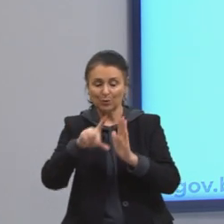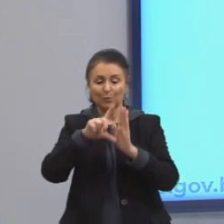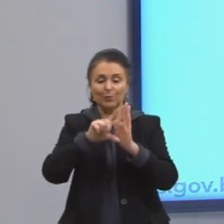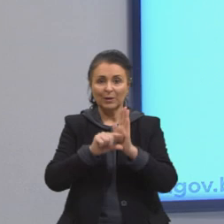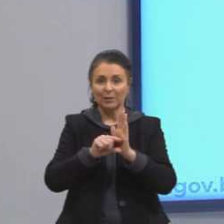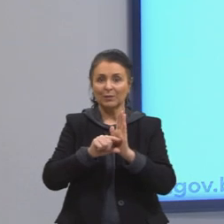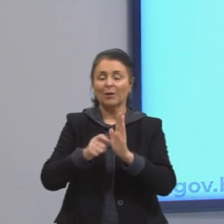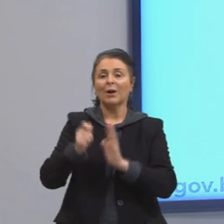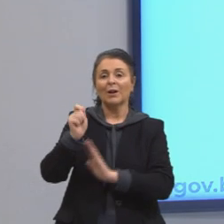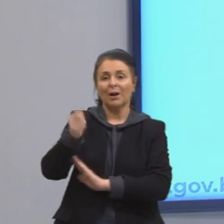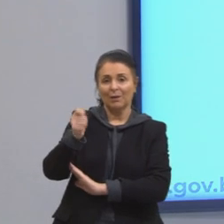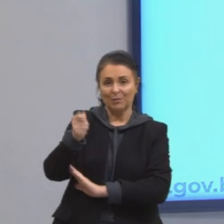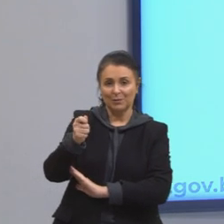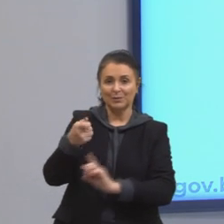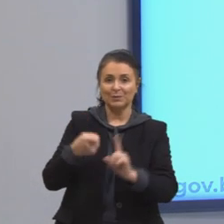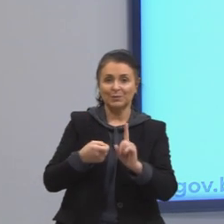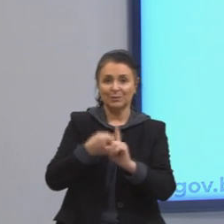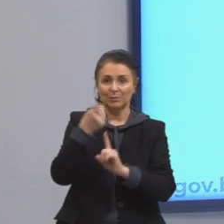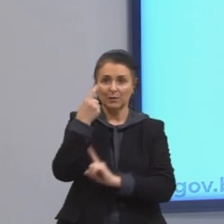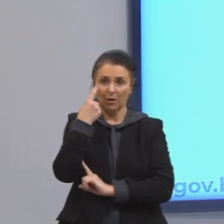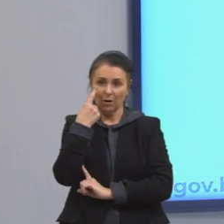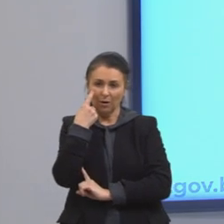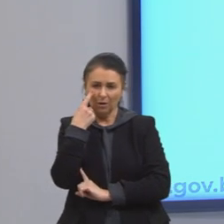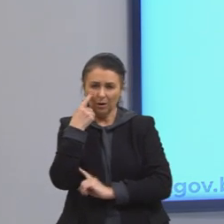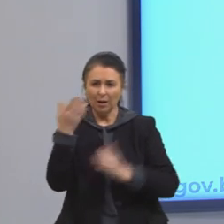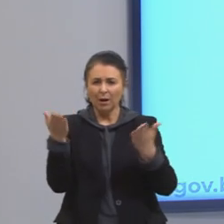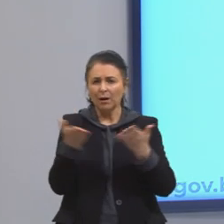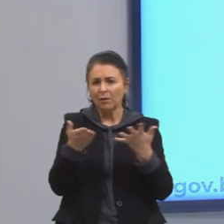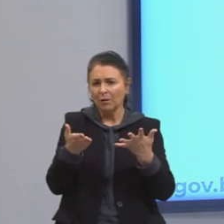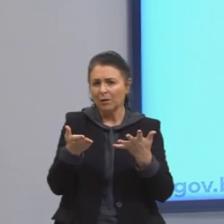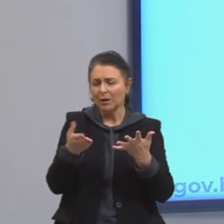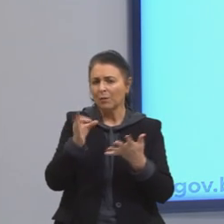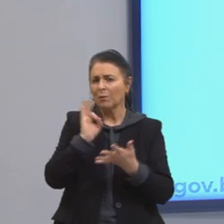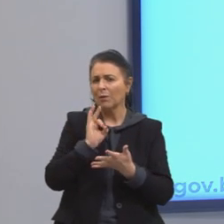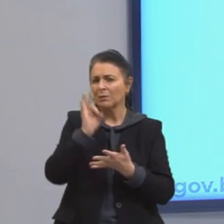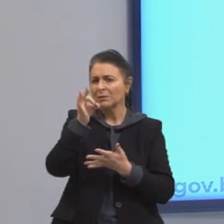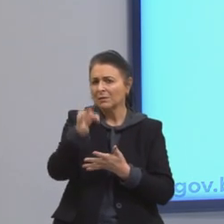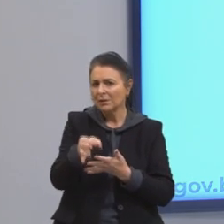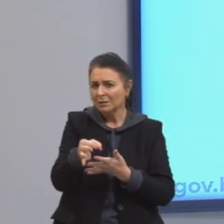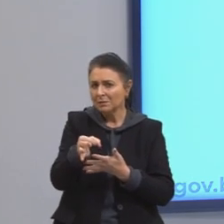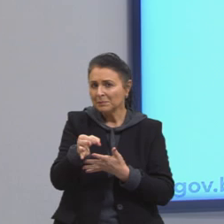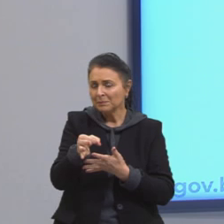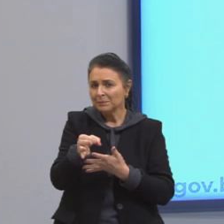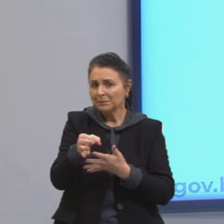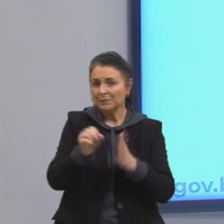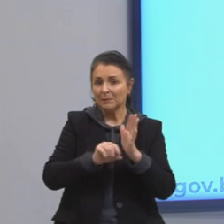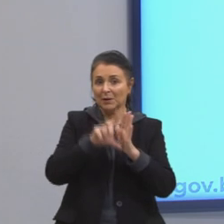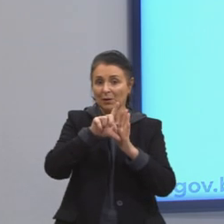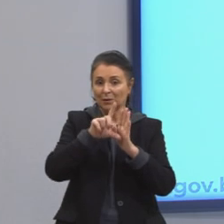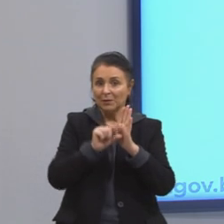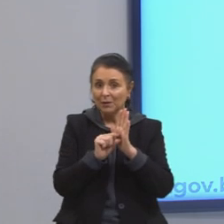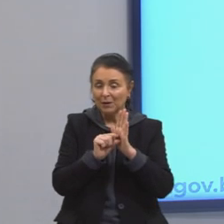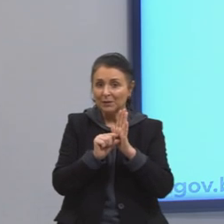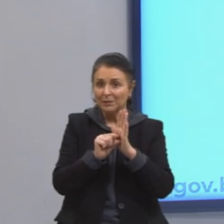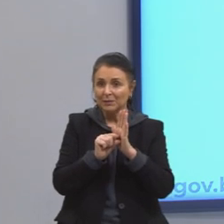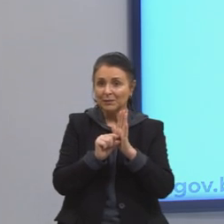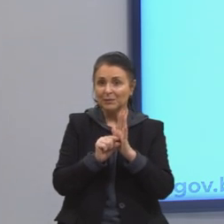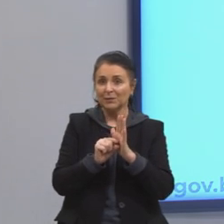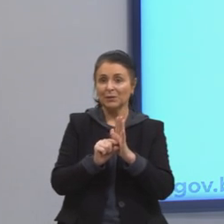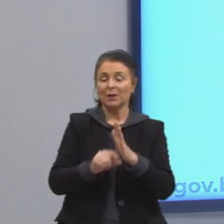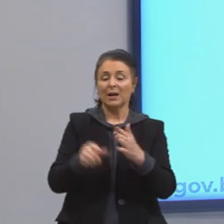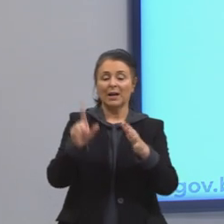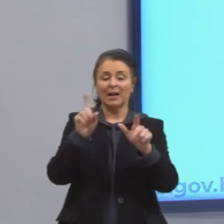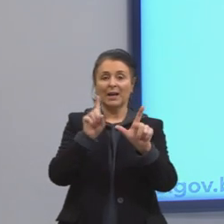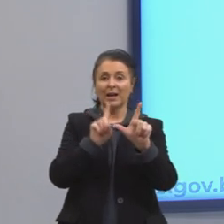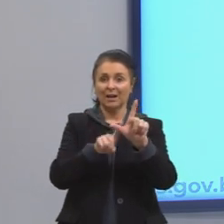de agosto. Olhando para as nossas alternativas, então, respectivamente, maior e menor, maior em